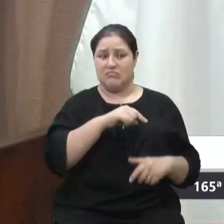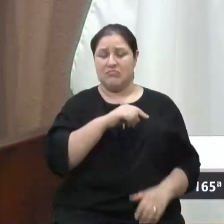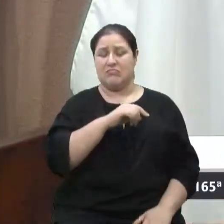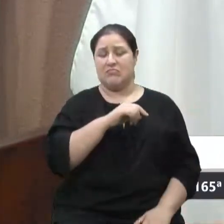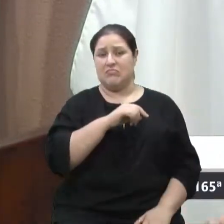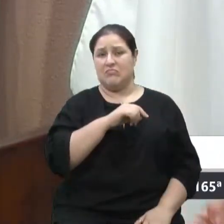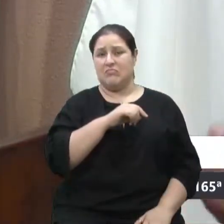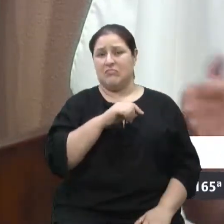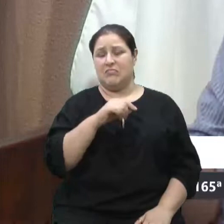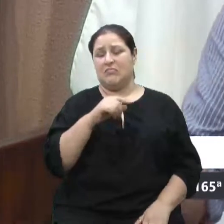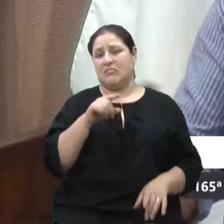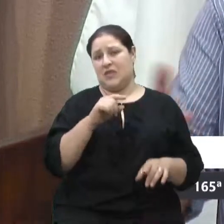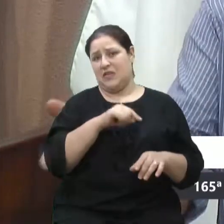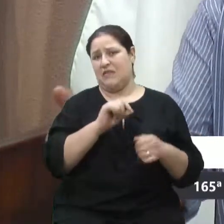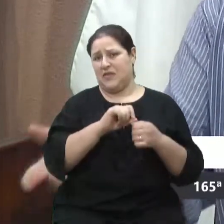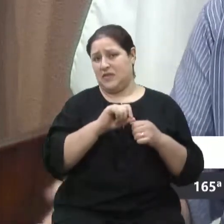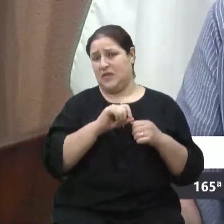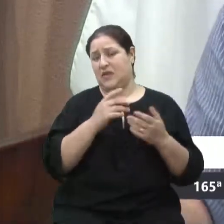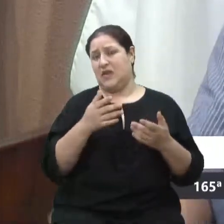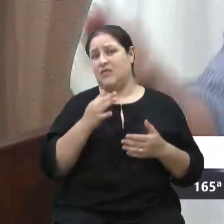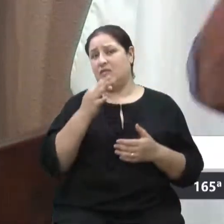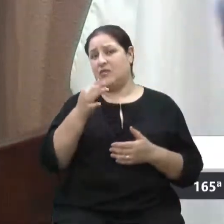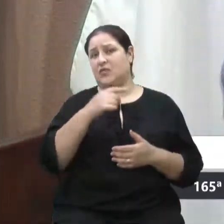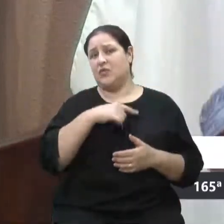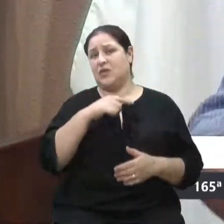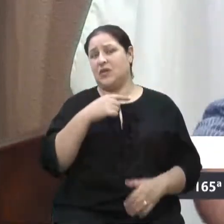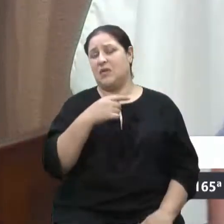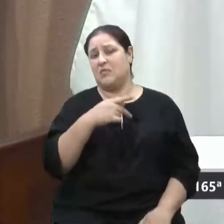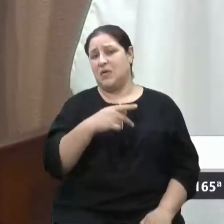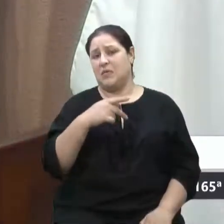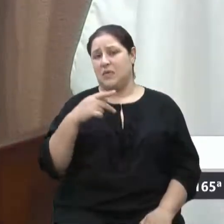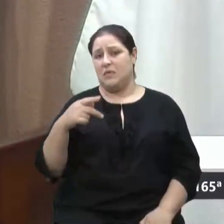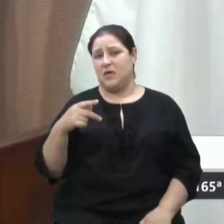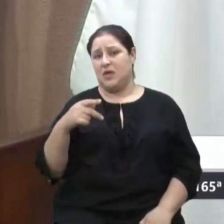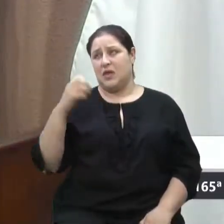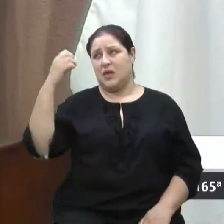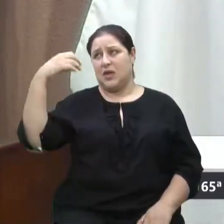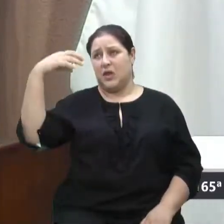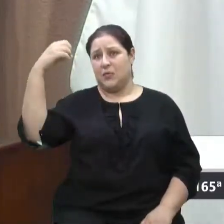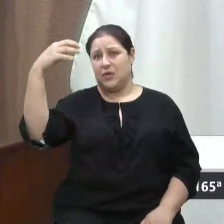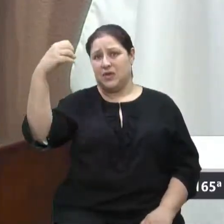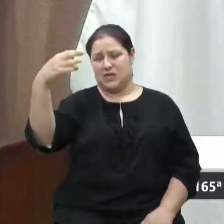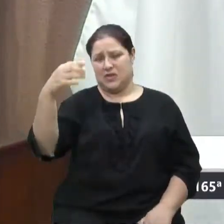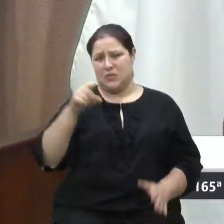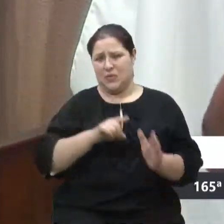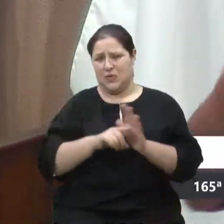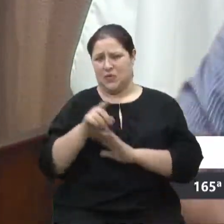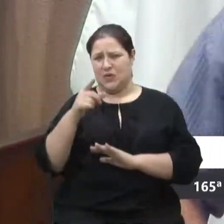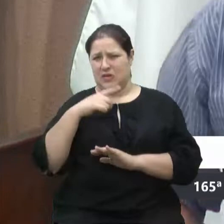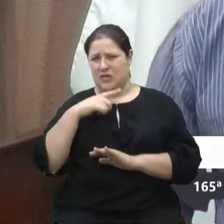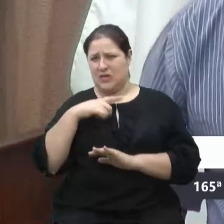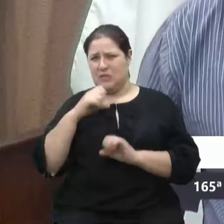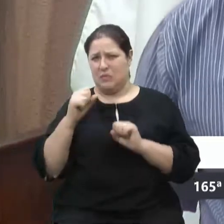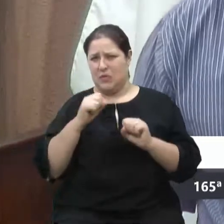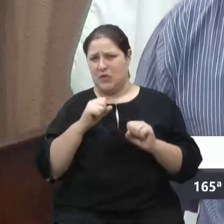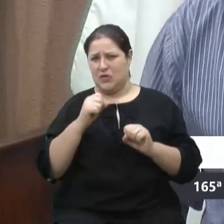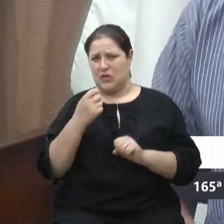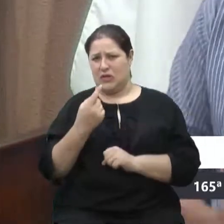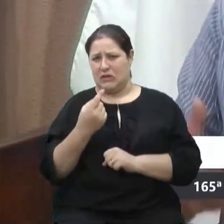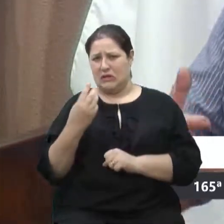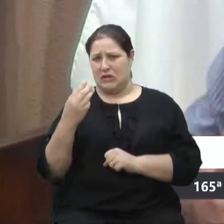vem a PPP da iluminação, será que esses 13 milhões não podem ajudar a Secretaria de Obras? Então, esses temas nós precisamos discutir.